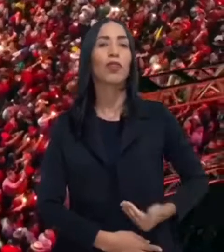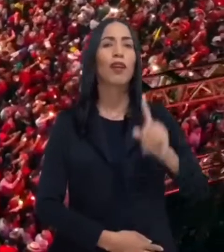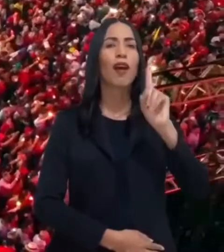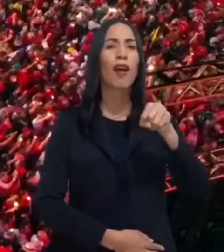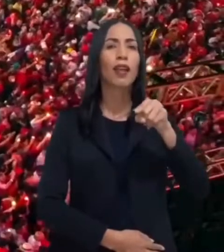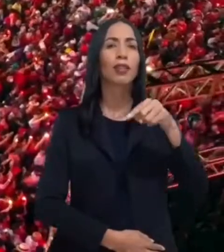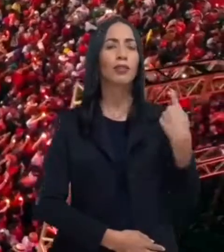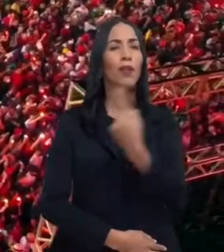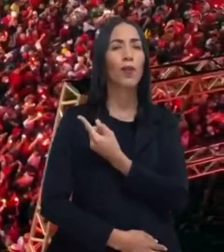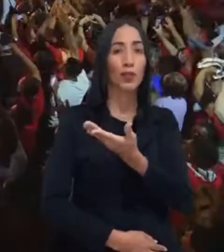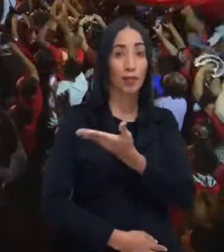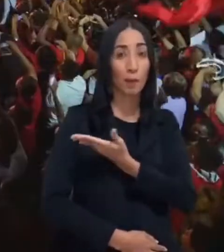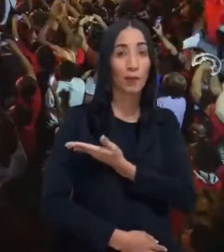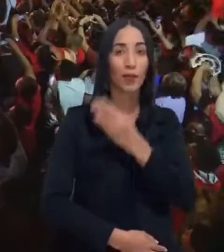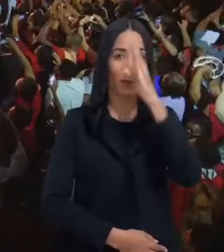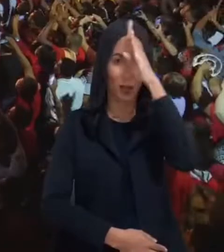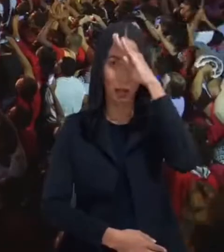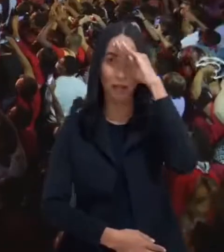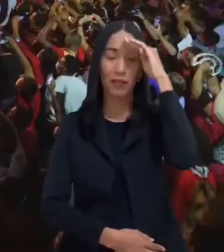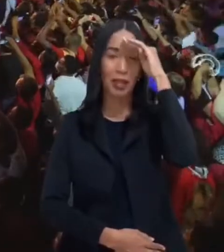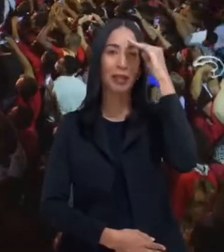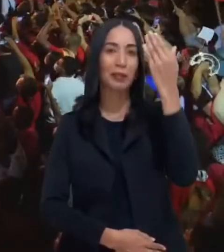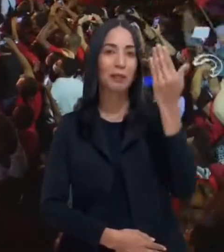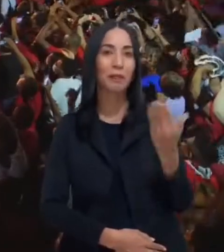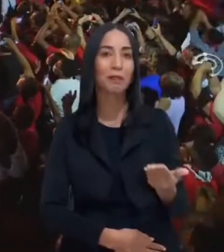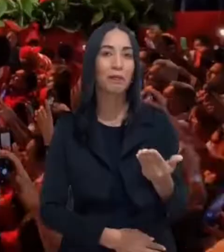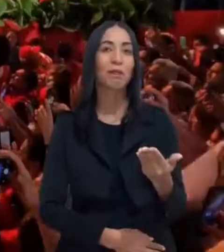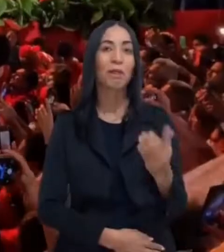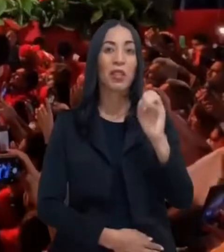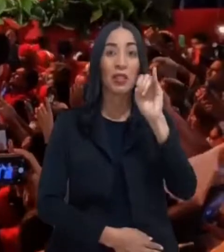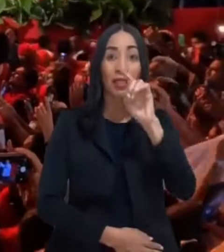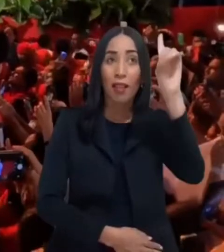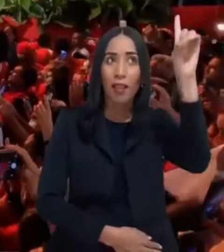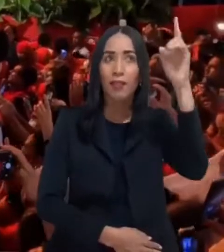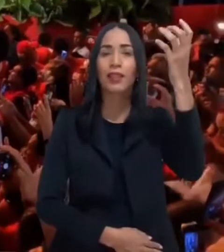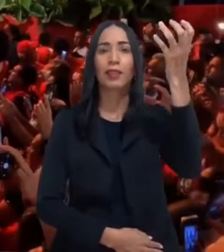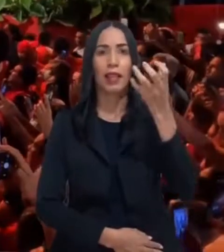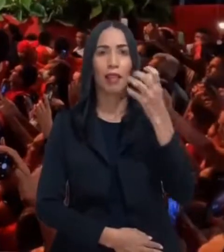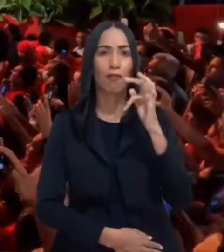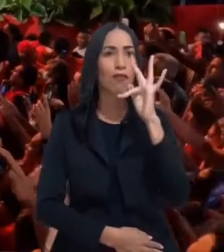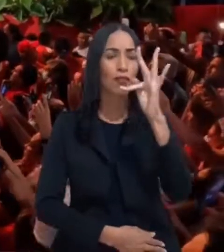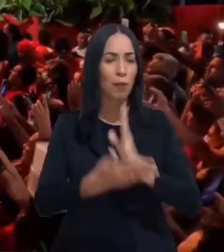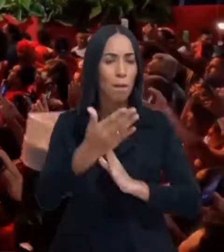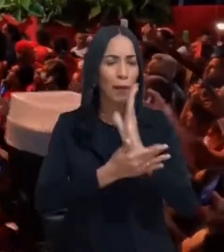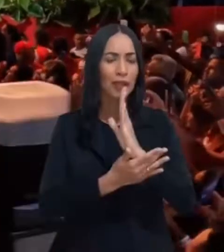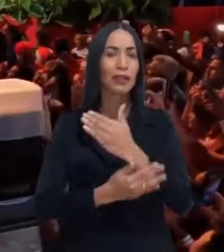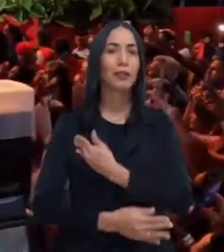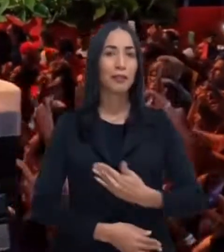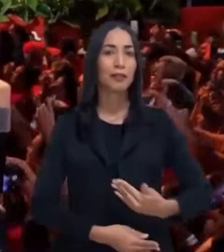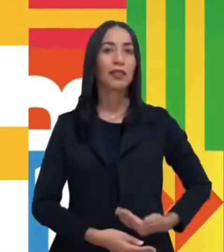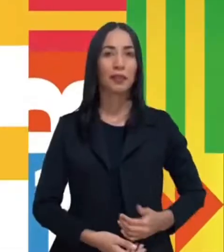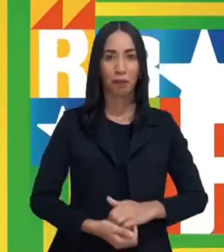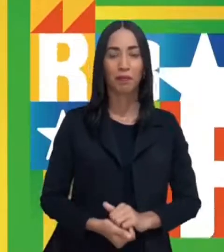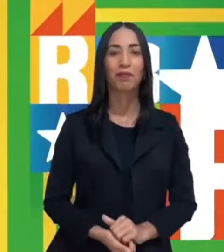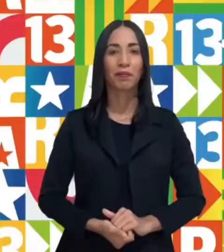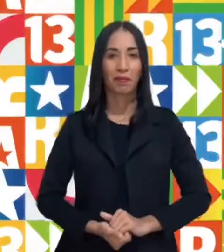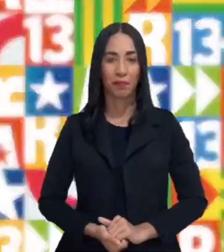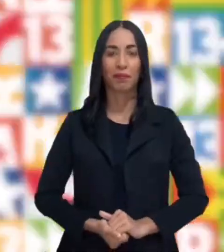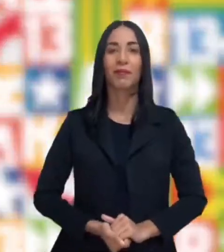é o nosso companheiro Rafael Fonteles. E se Deus quiser, futuro governador.